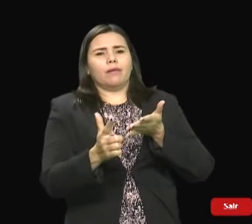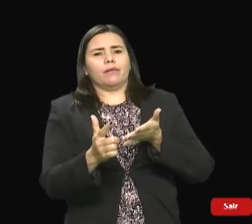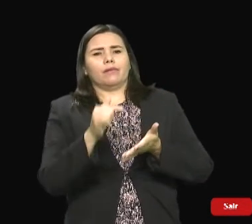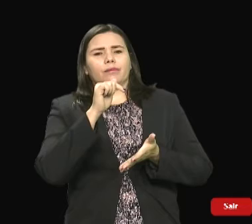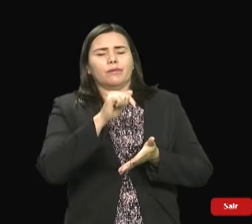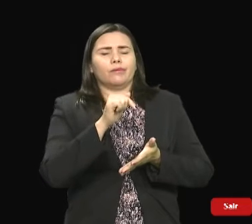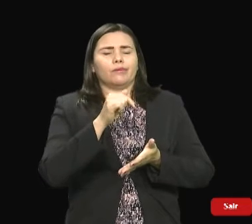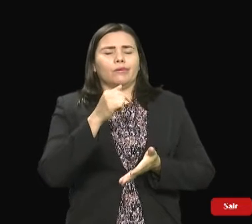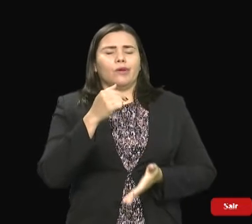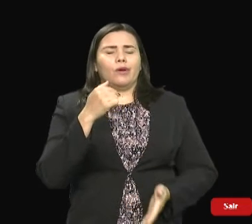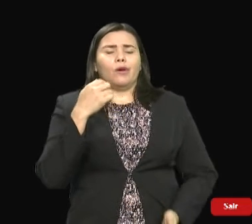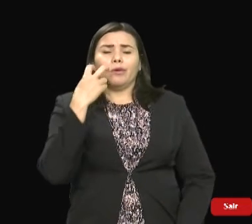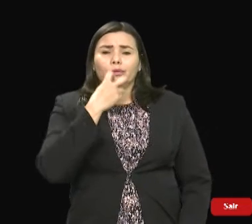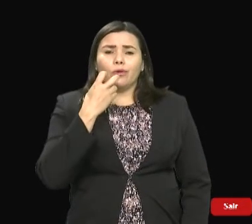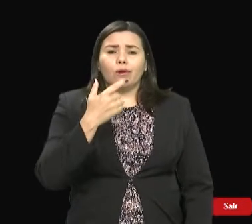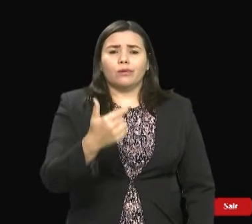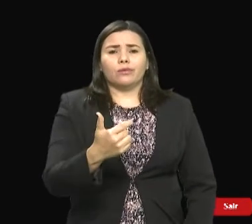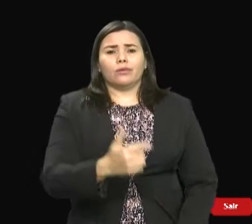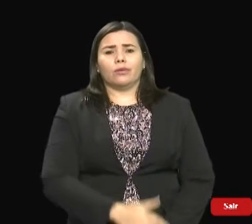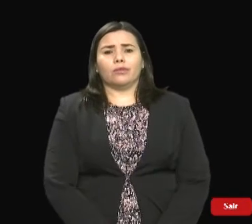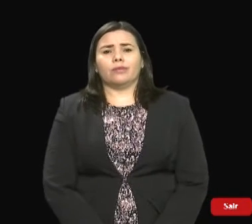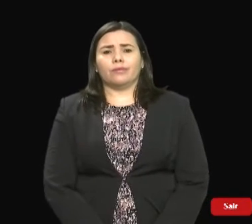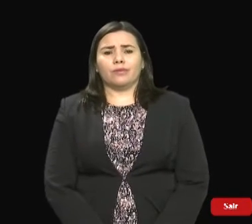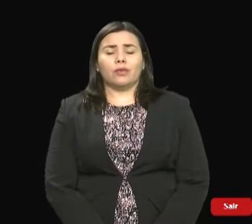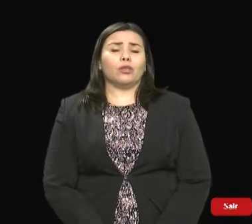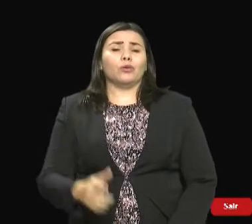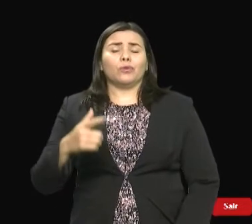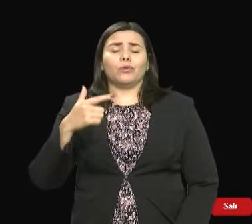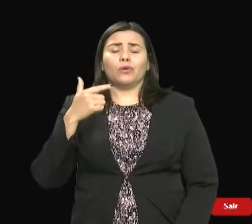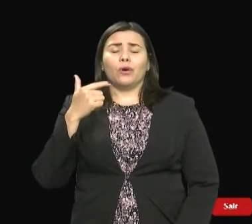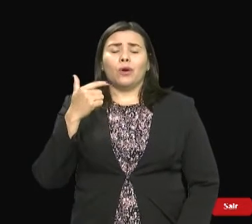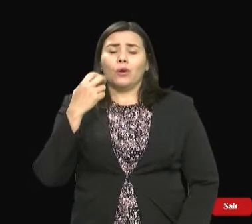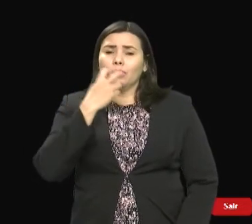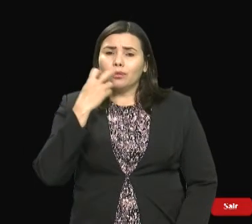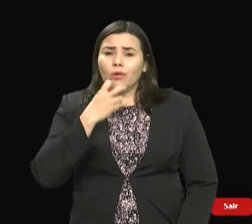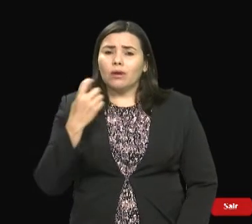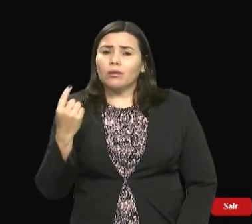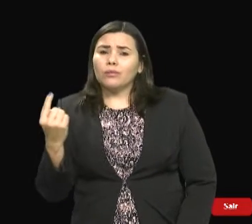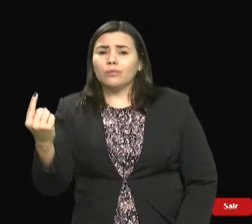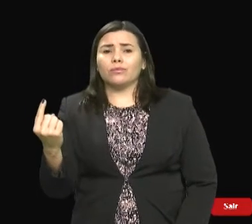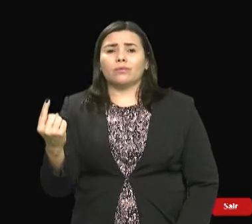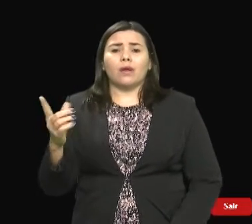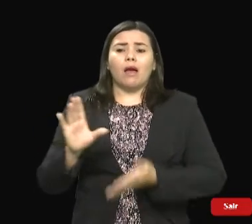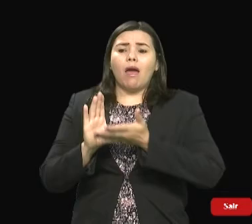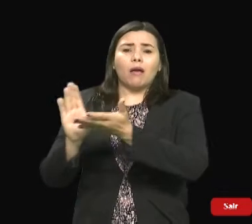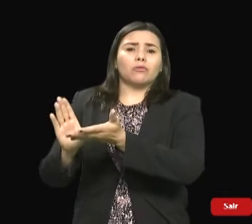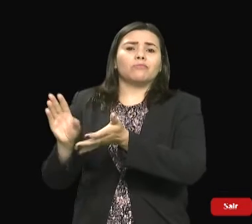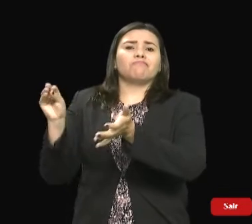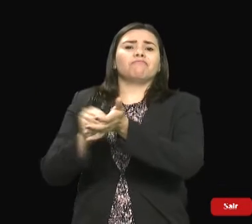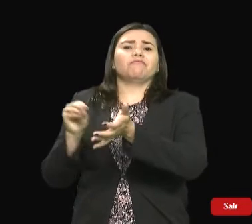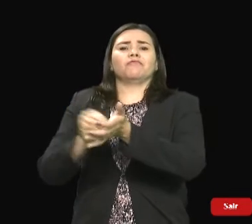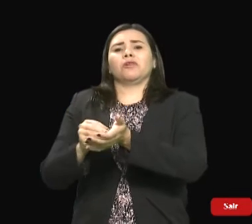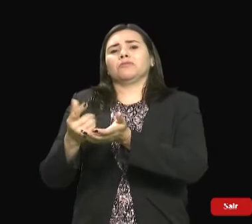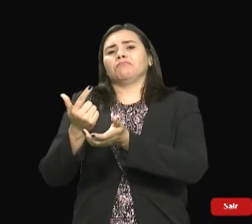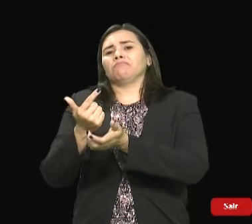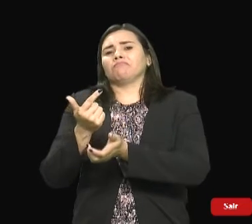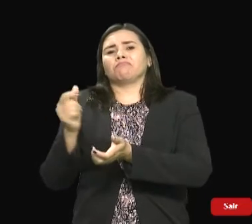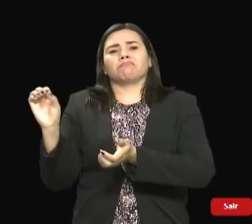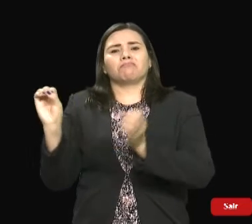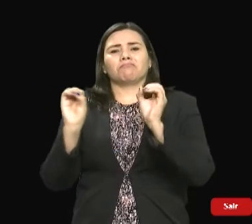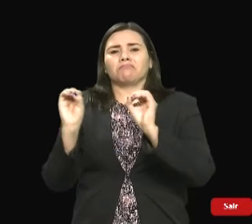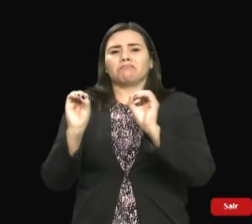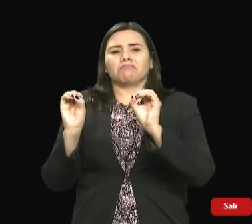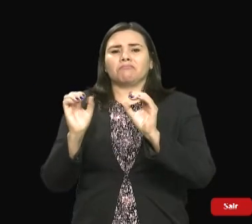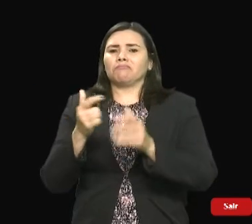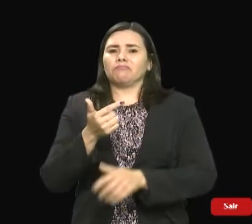real com destinação para o Socorrão 1. Lembro também que, mais importante do que reforma física, que já foram